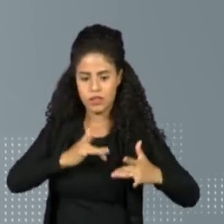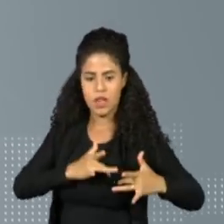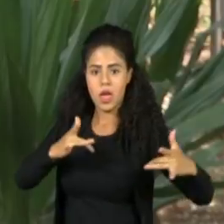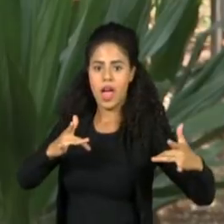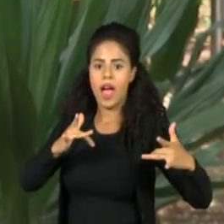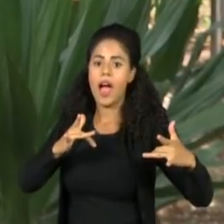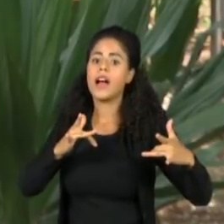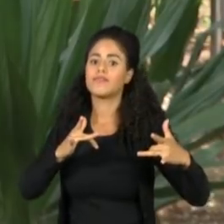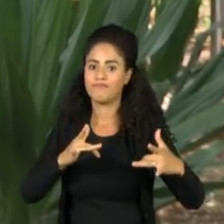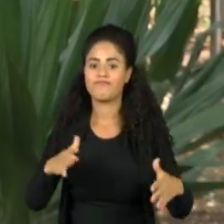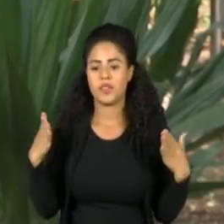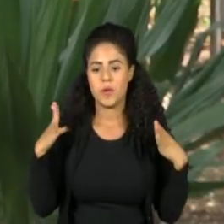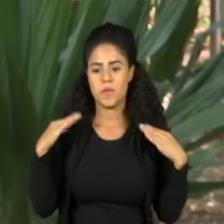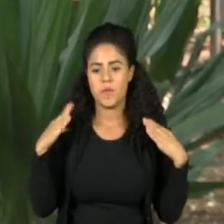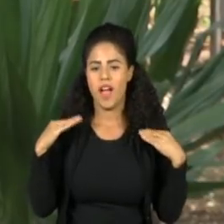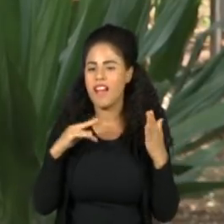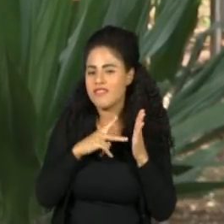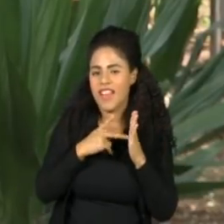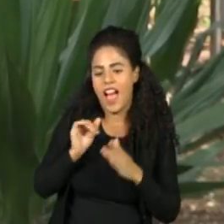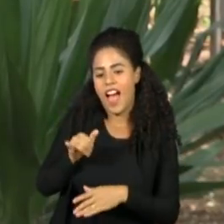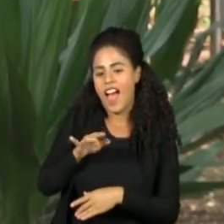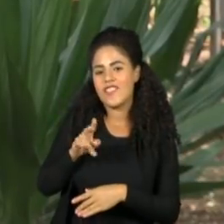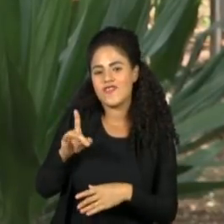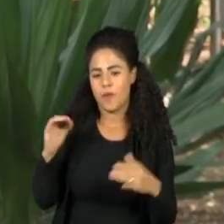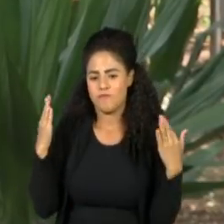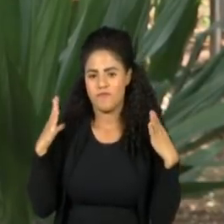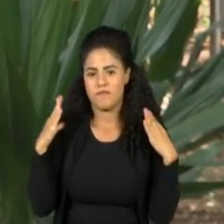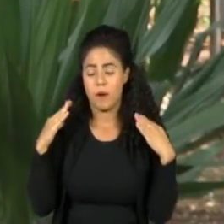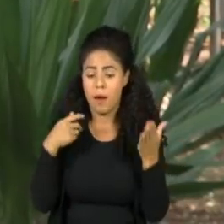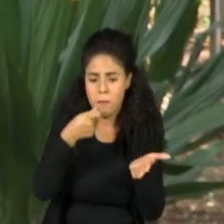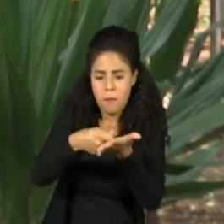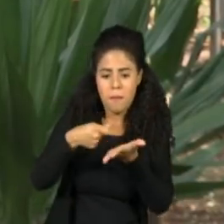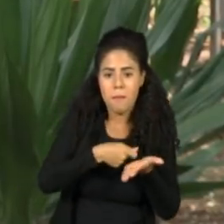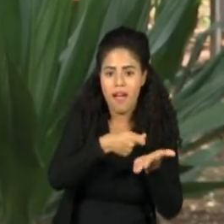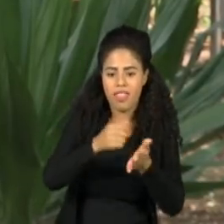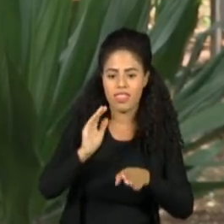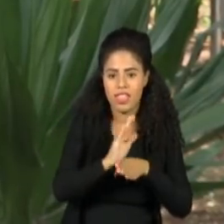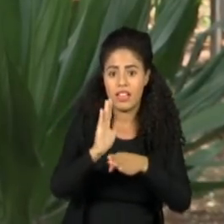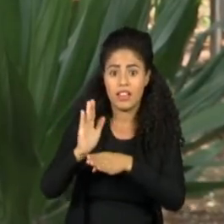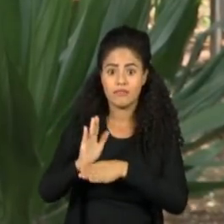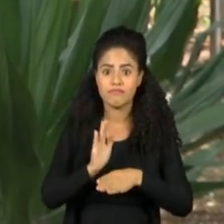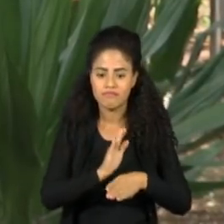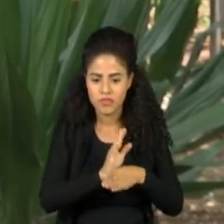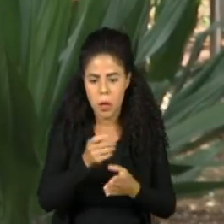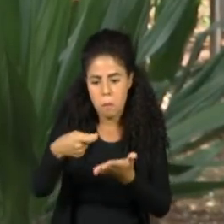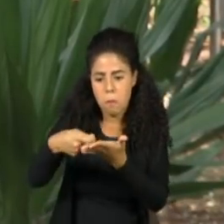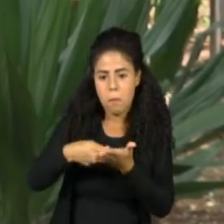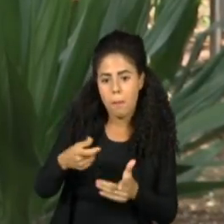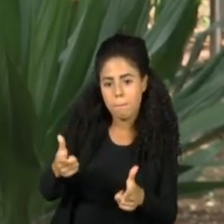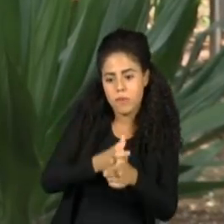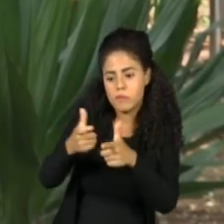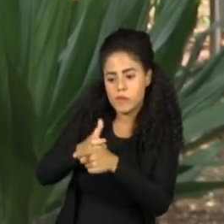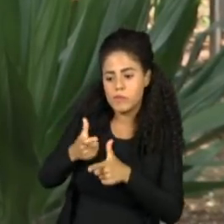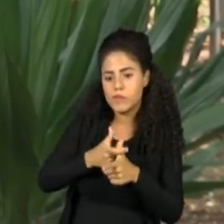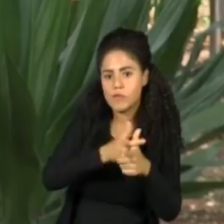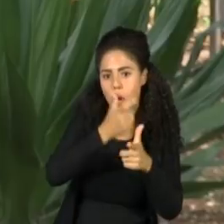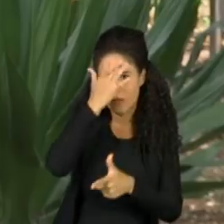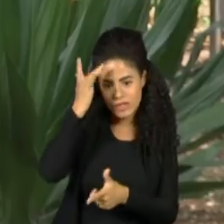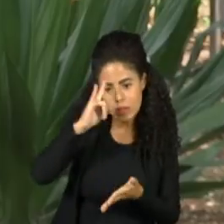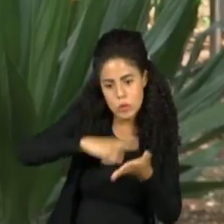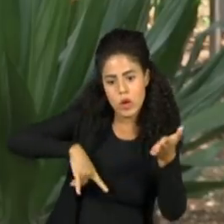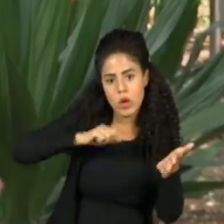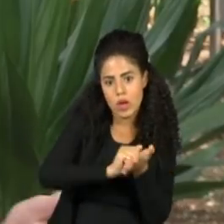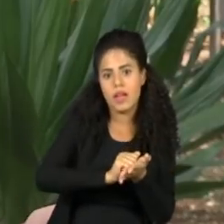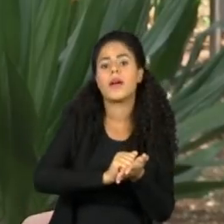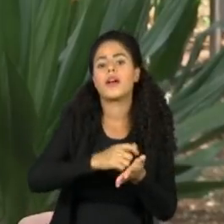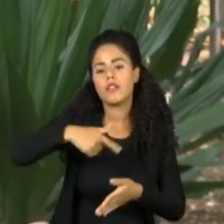anjos. Os anjos do Garrafa no Mar são aqueles que pagam, sem ser identificados, os boletos das pessoas cadastradas. Para